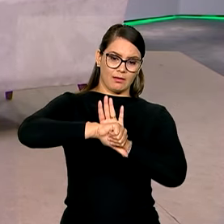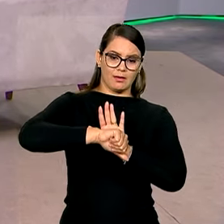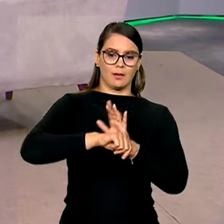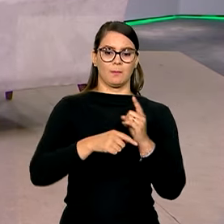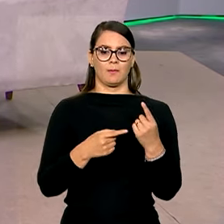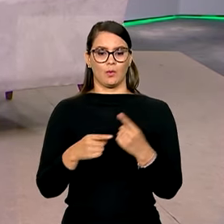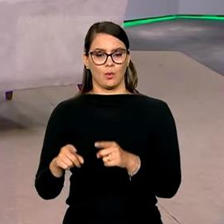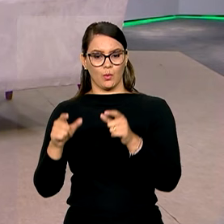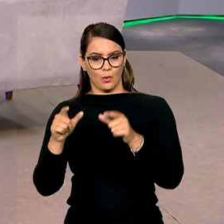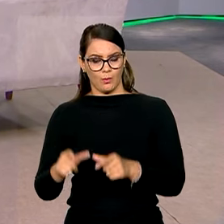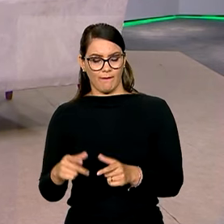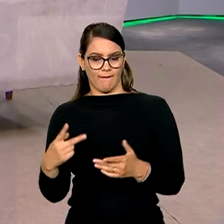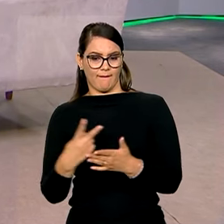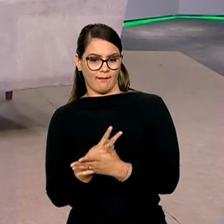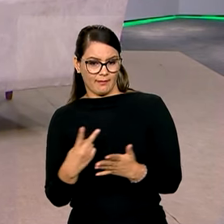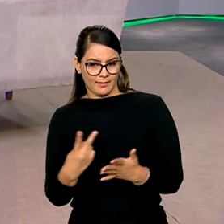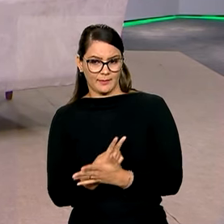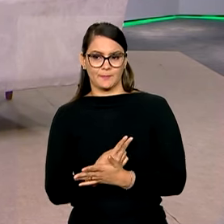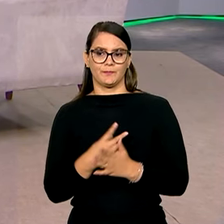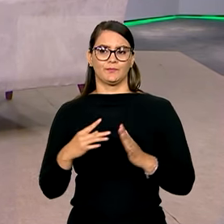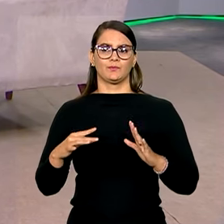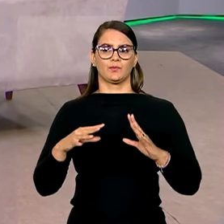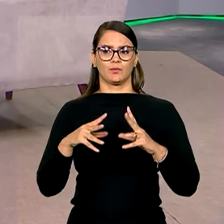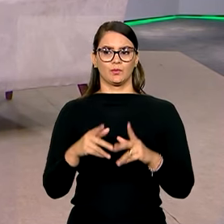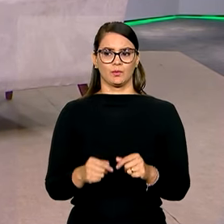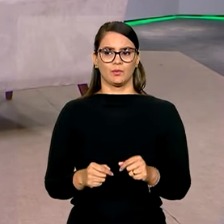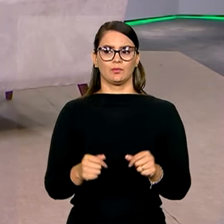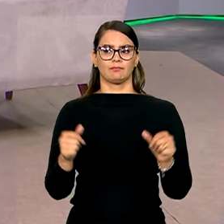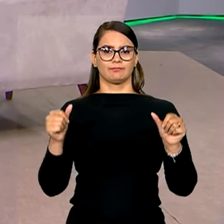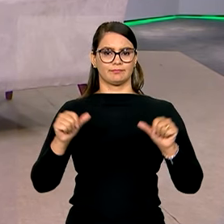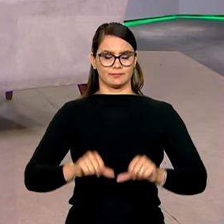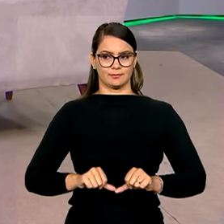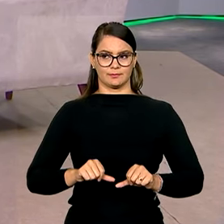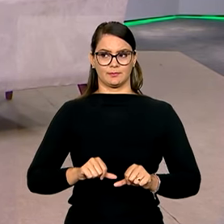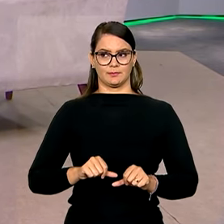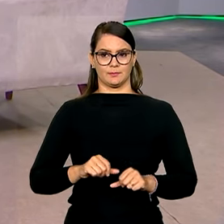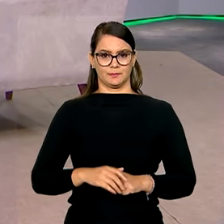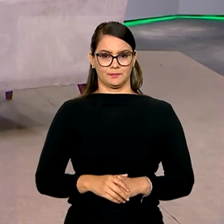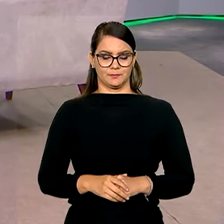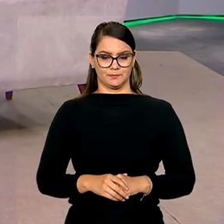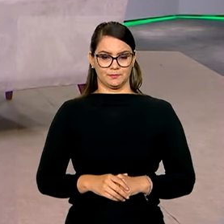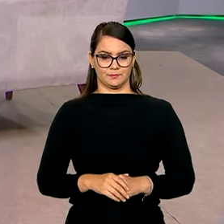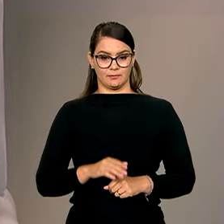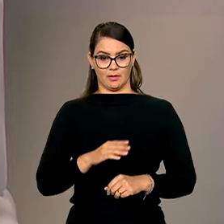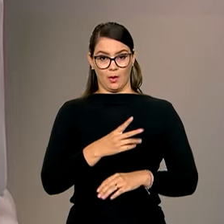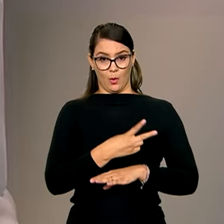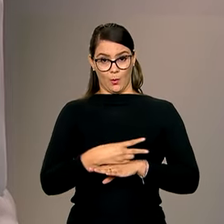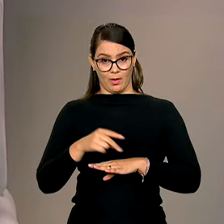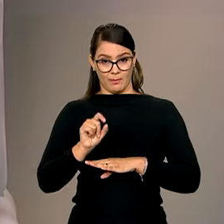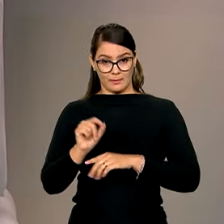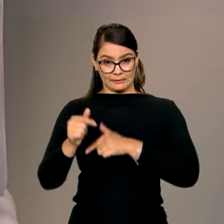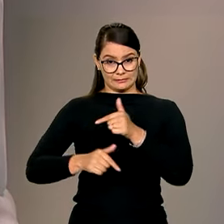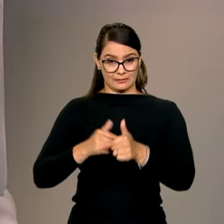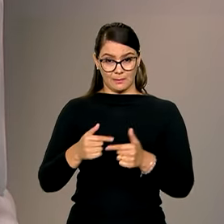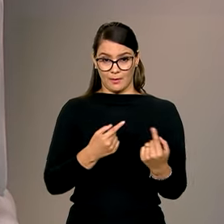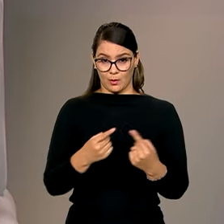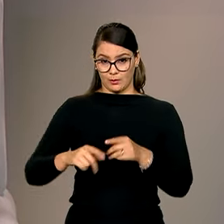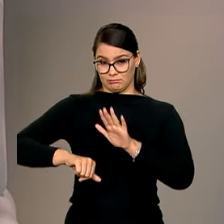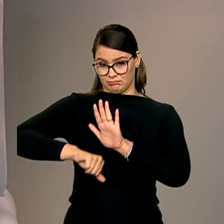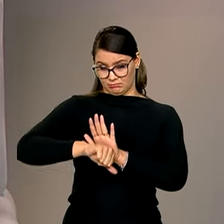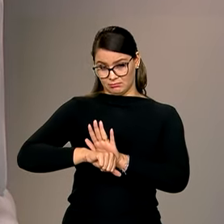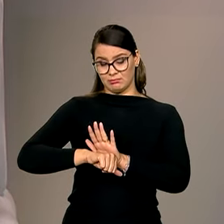à ocupação irregular, enfim, a tudo que é degradante aí para esse bioma? O IBAMA trabalha para combater as ilegalidades